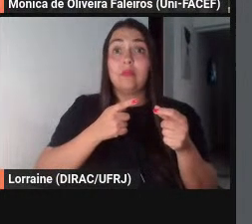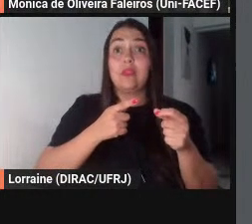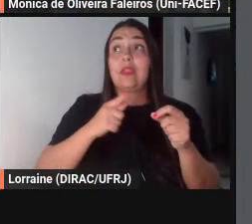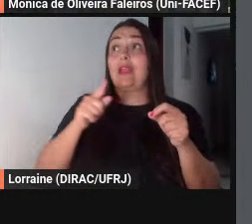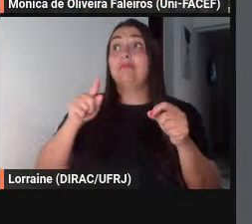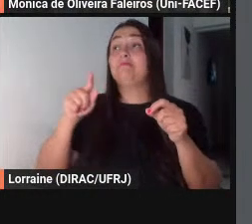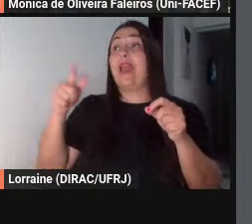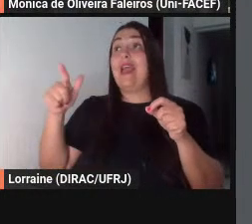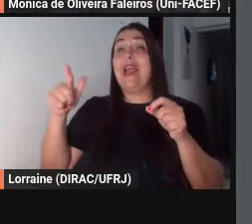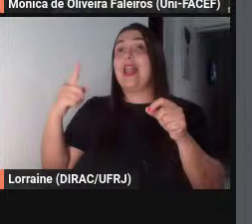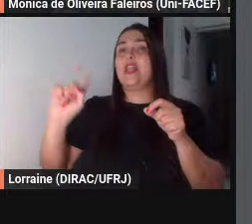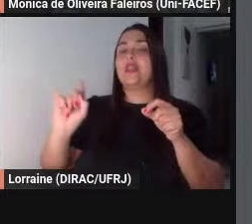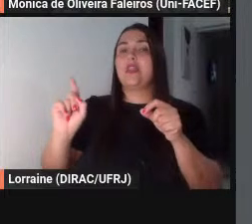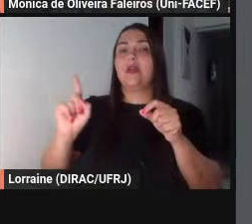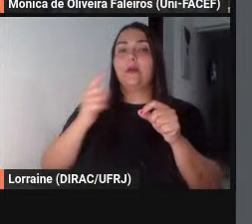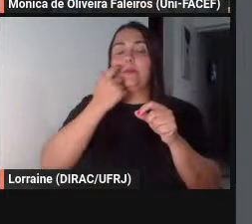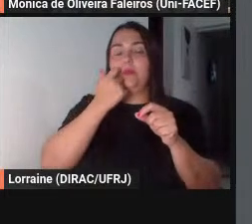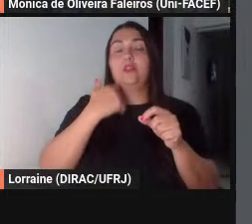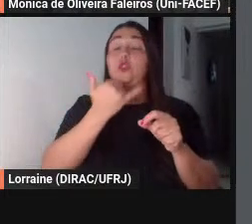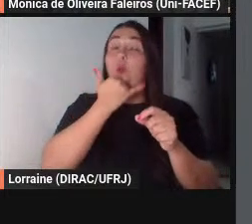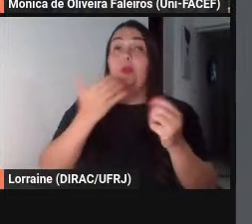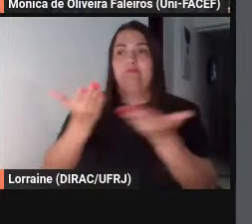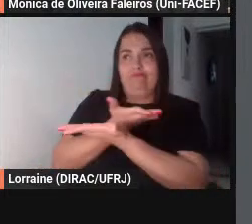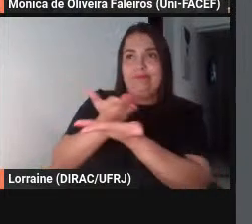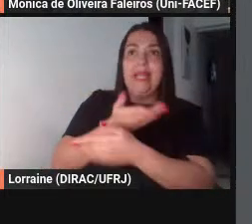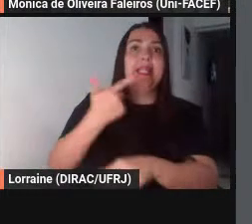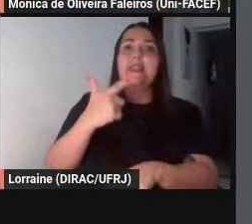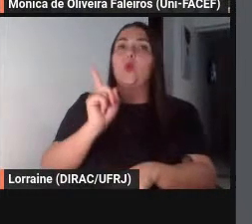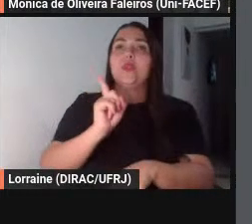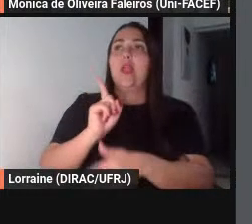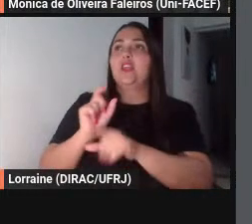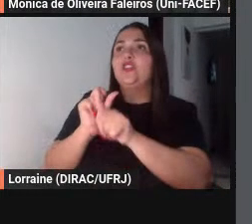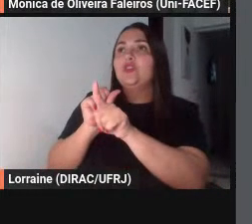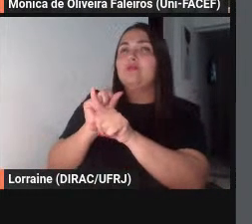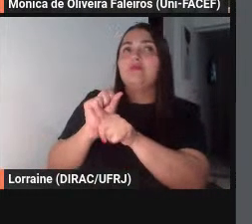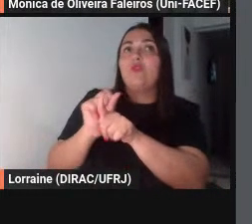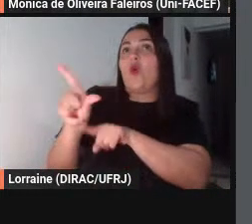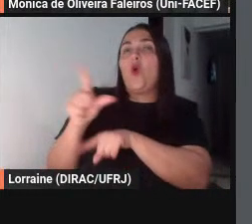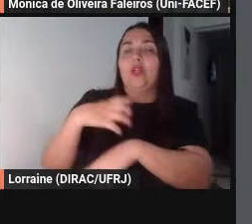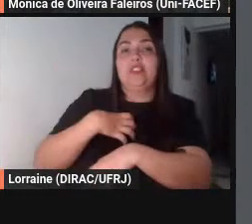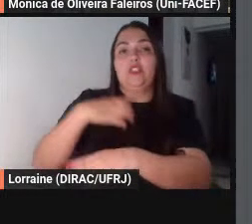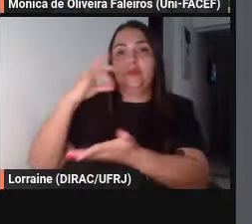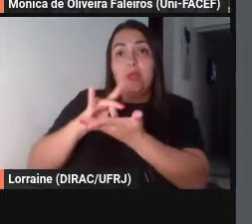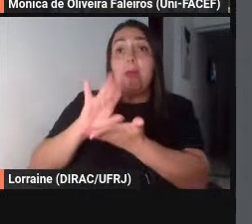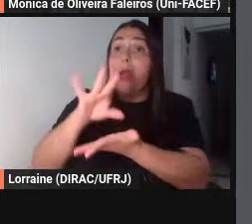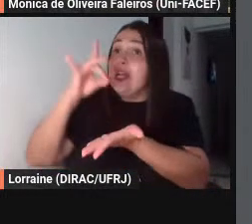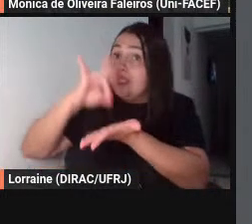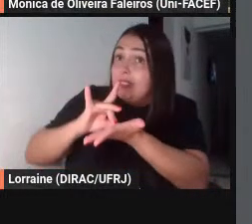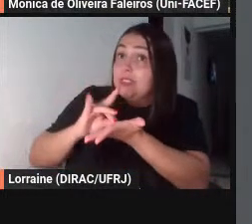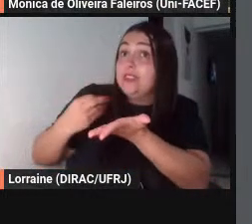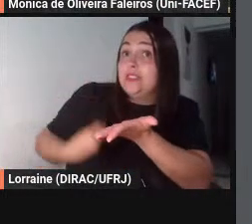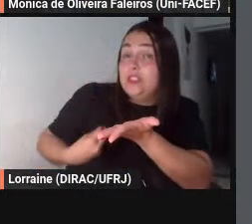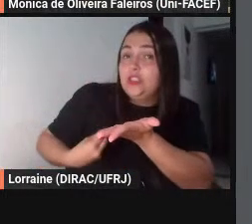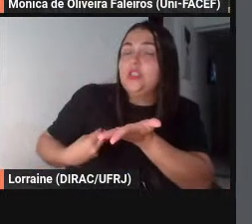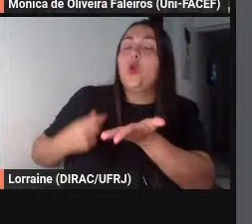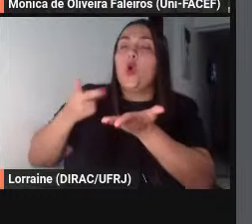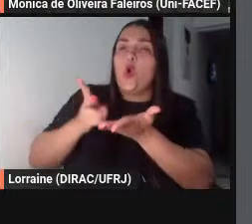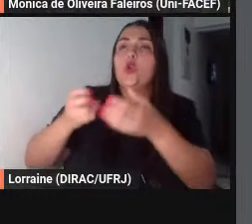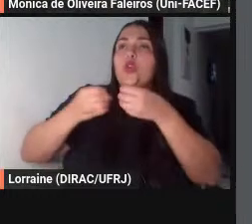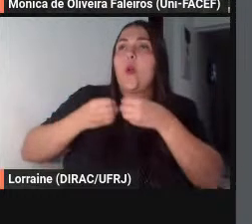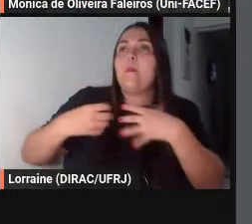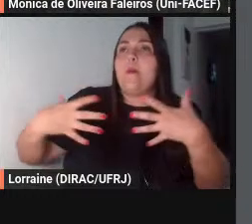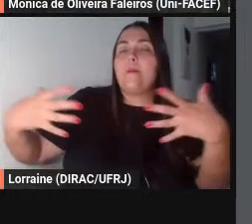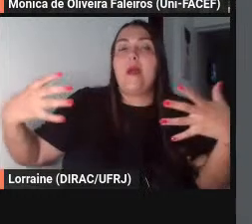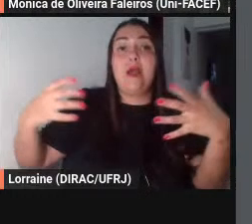textos originais mas permite que eles esses sentidos continuem ecoando na pena do Milor o